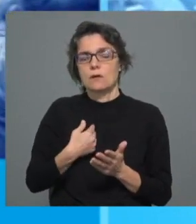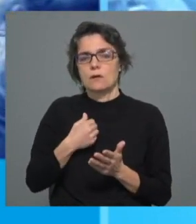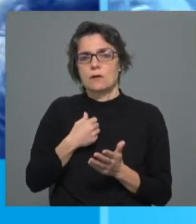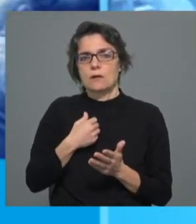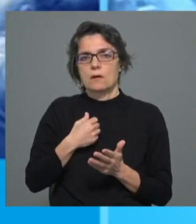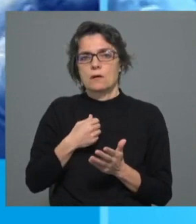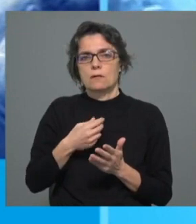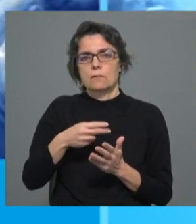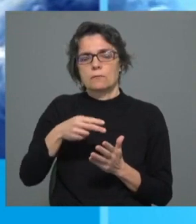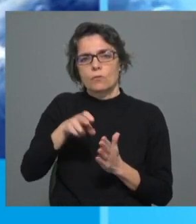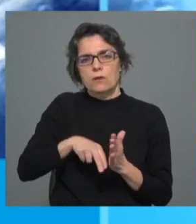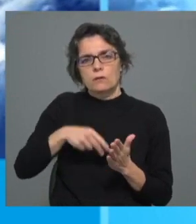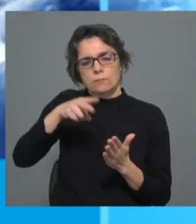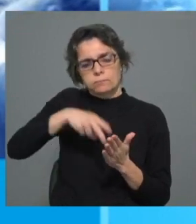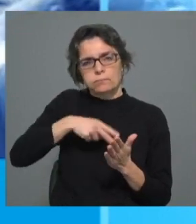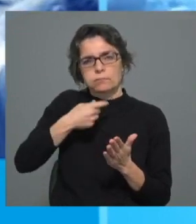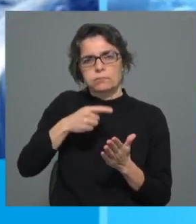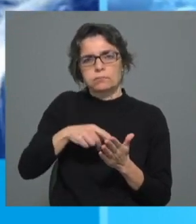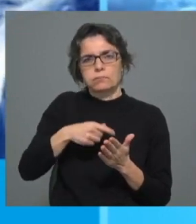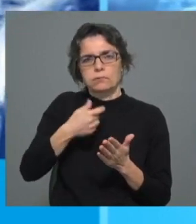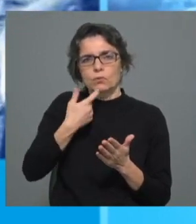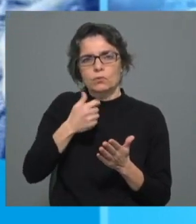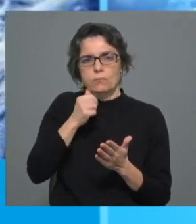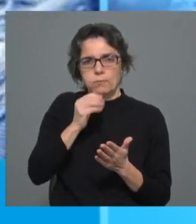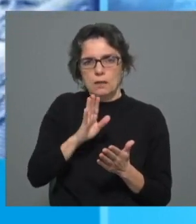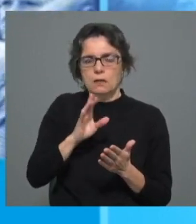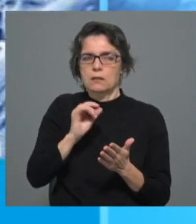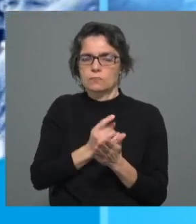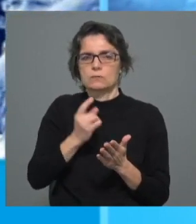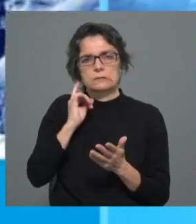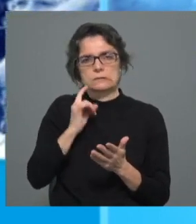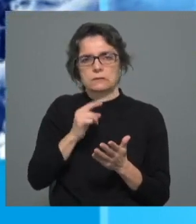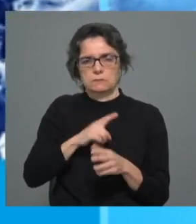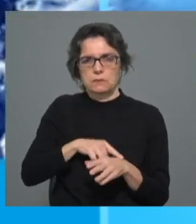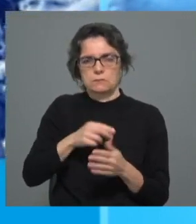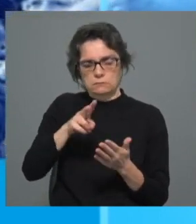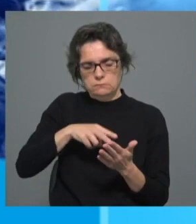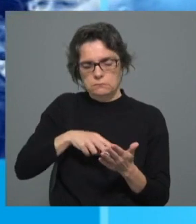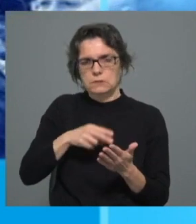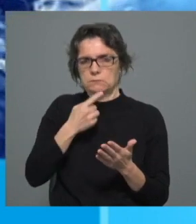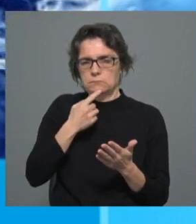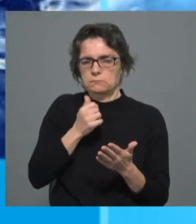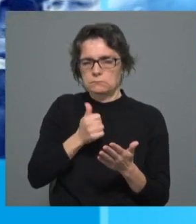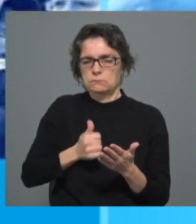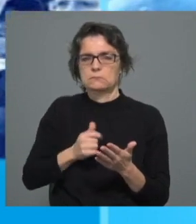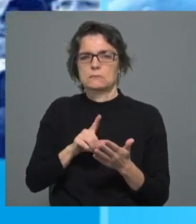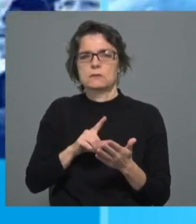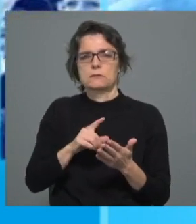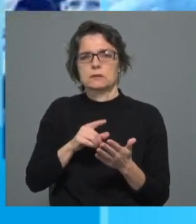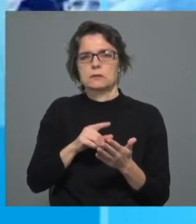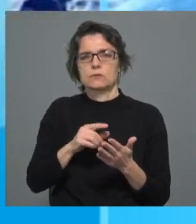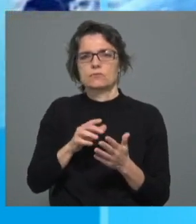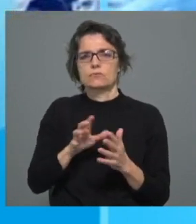relatório, enfim, é preciso lê-lo e digeri-lo lentamente, mas li os aspectos essenciais. E creio